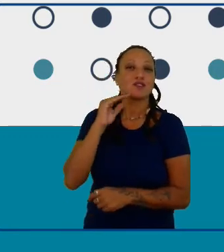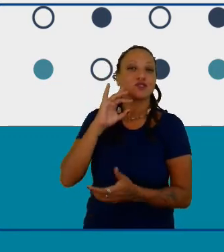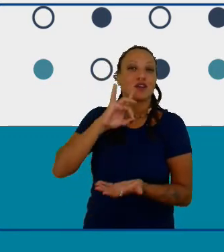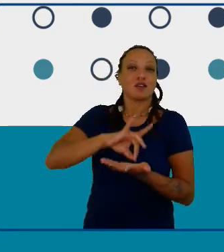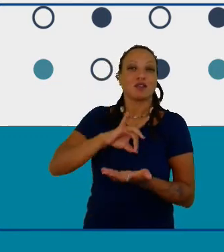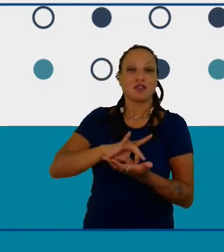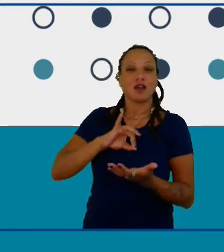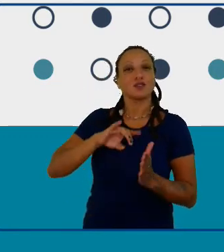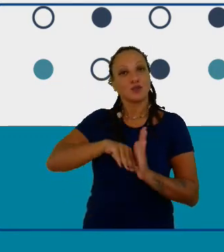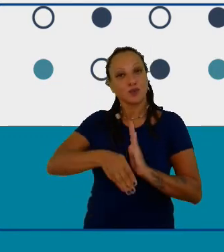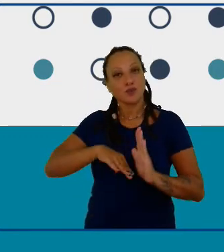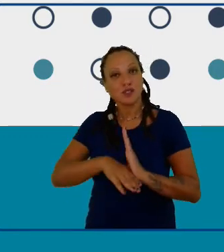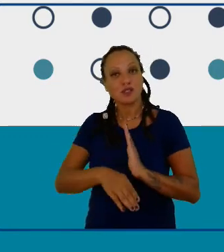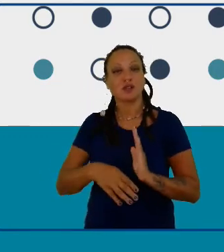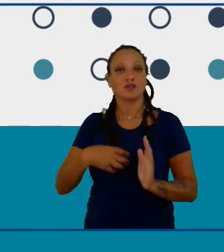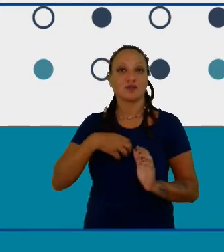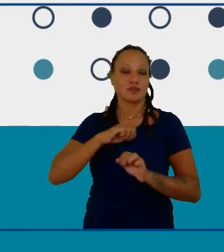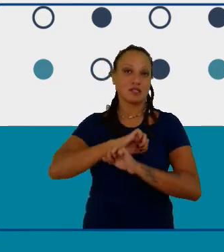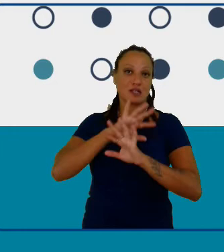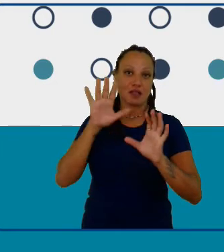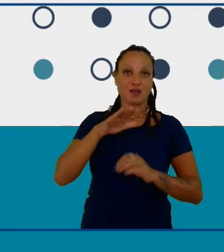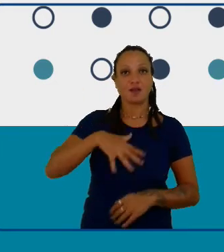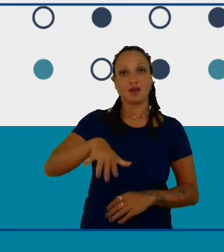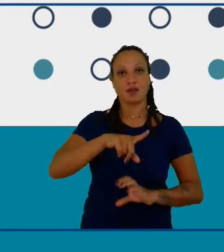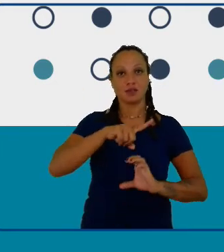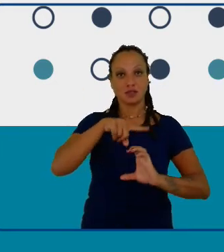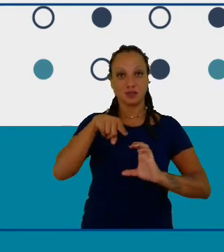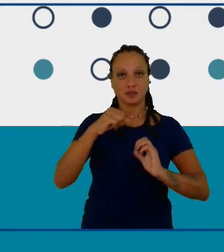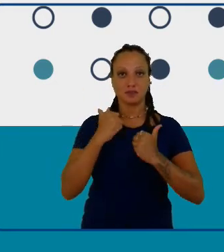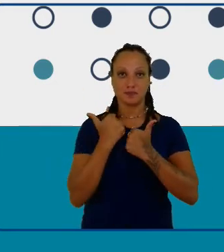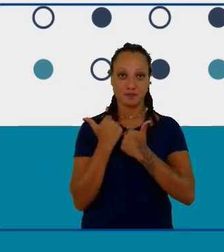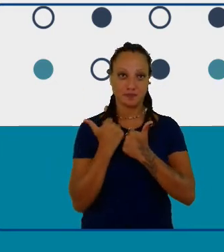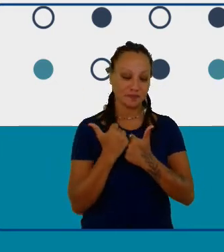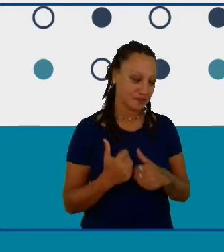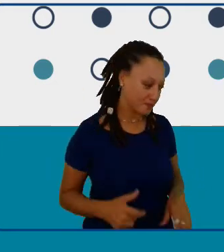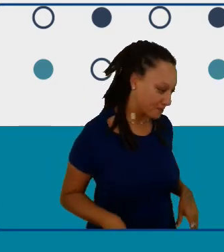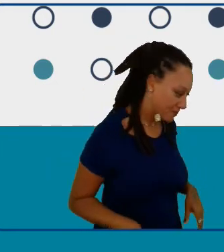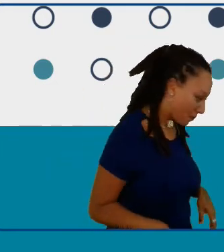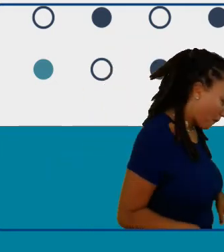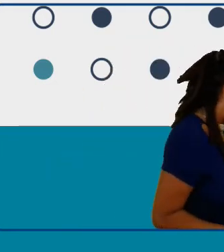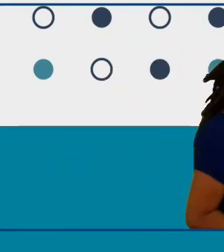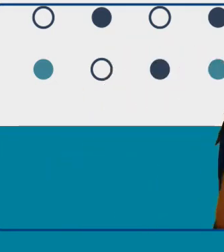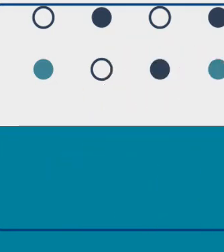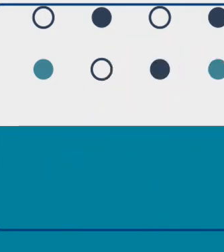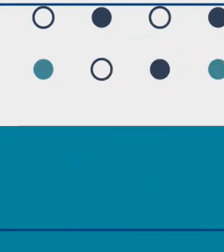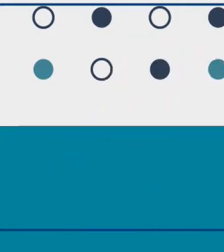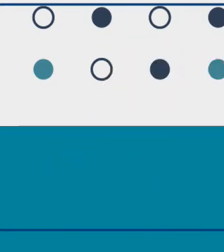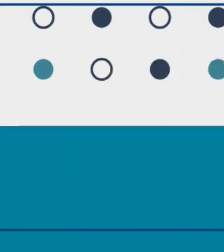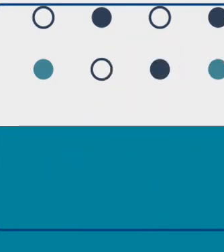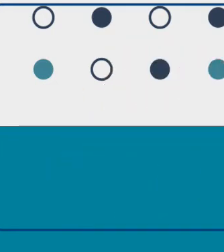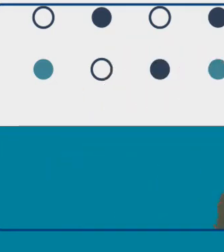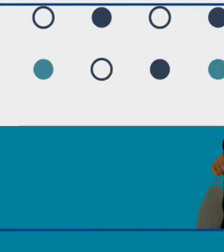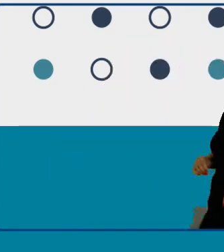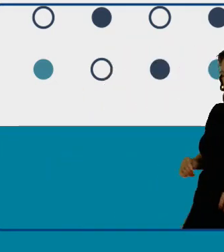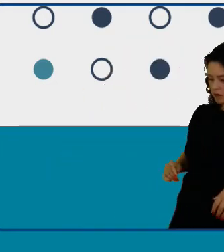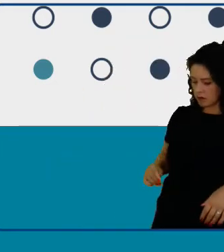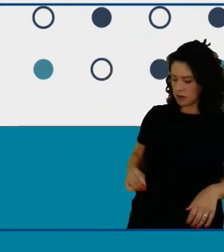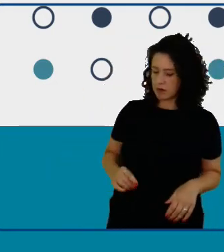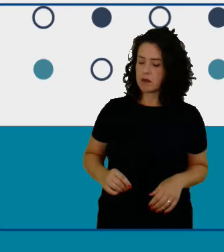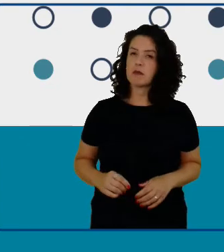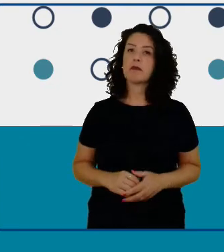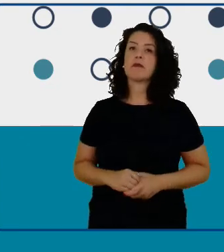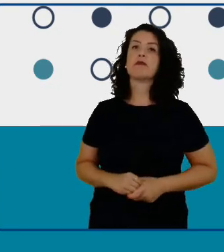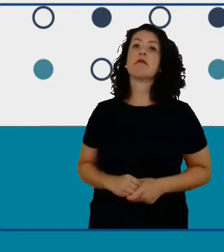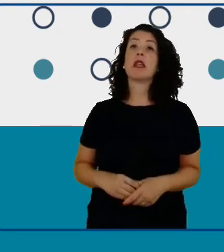ali em alguma das áreas da ciência então a minha as minhas expectativas primeiro falando das